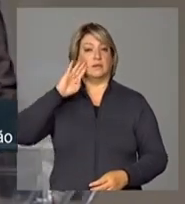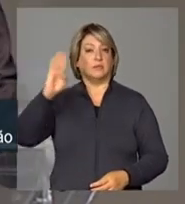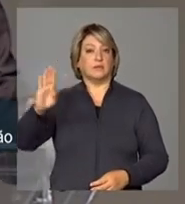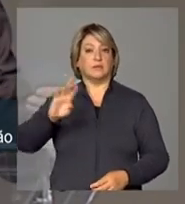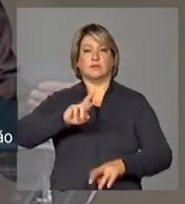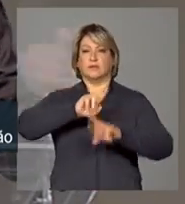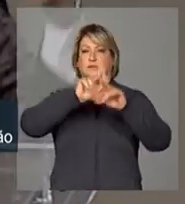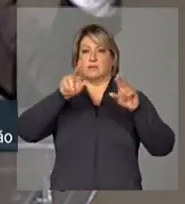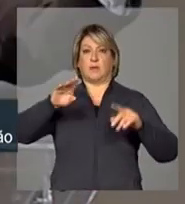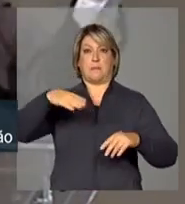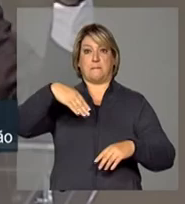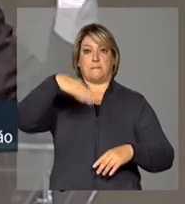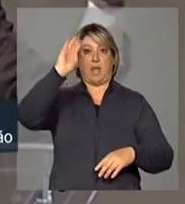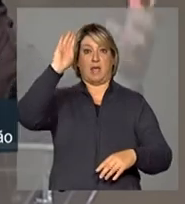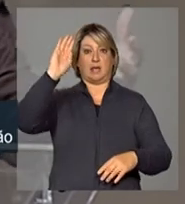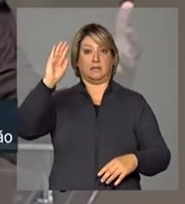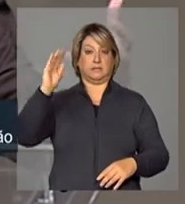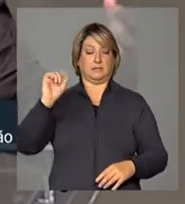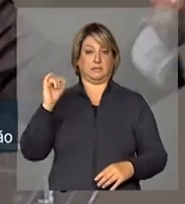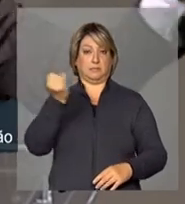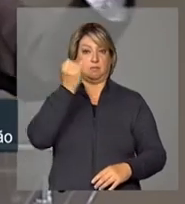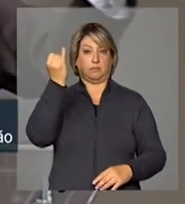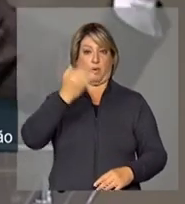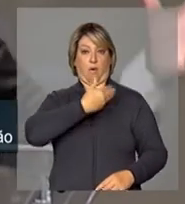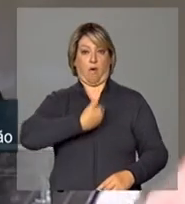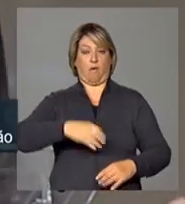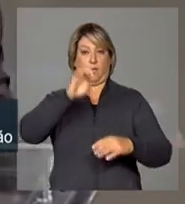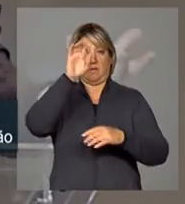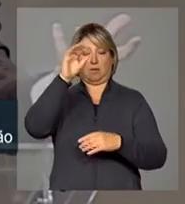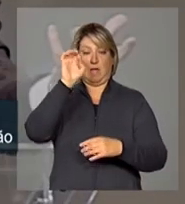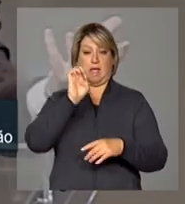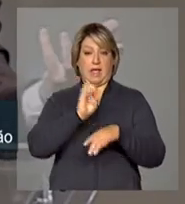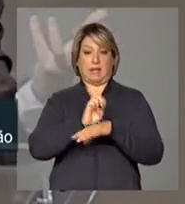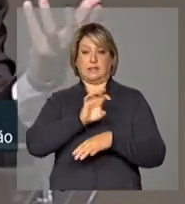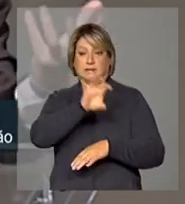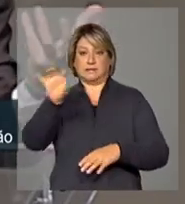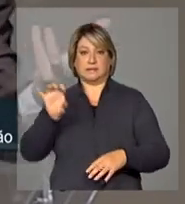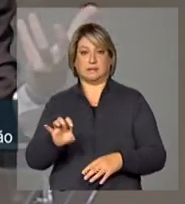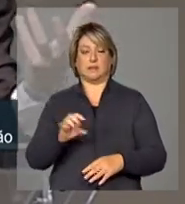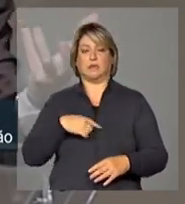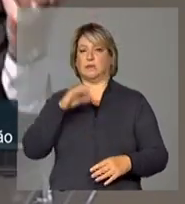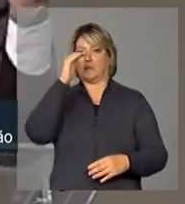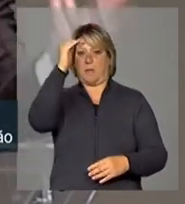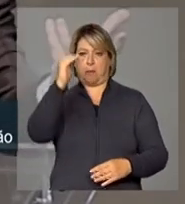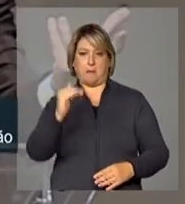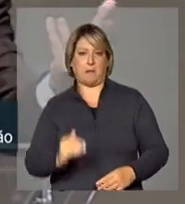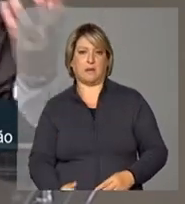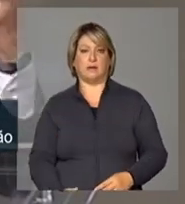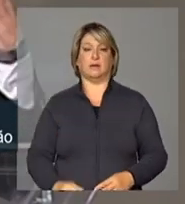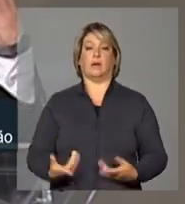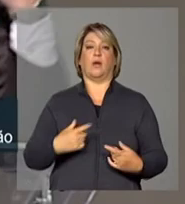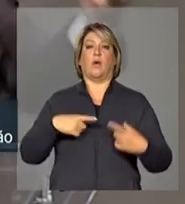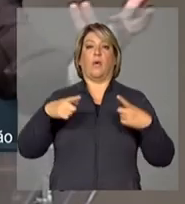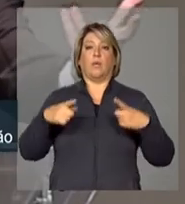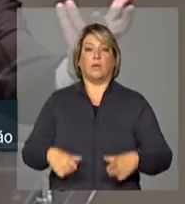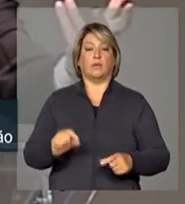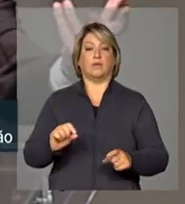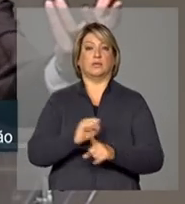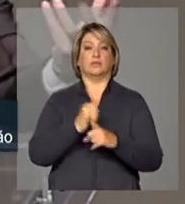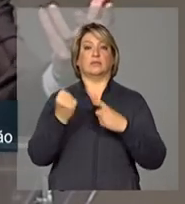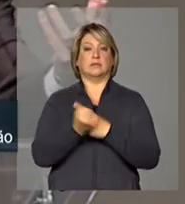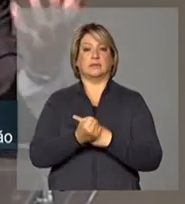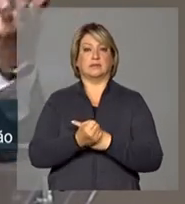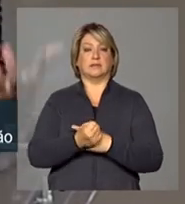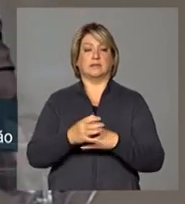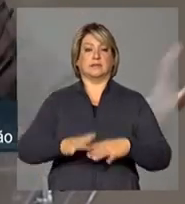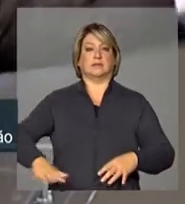diversas instâncias de governo, com estados, com municípios, seja com a inclusão efetiva do local, da sociedade civil